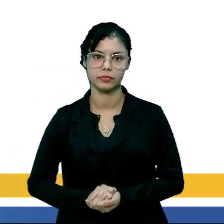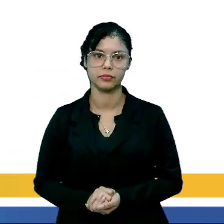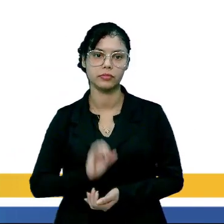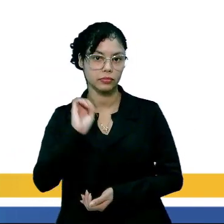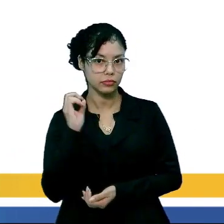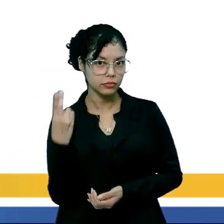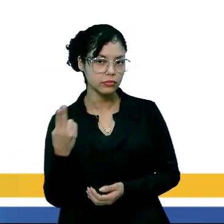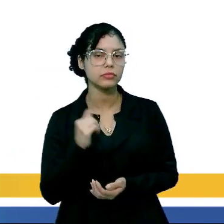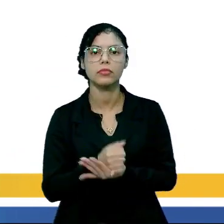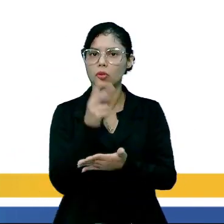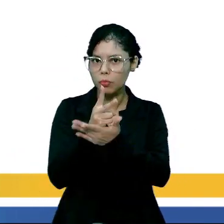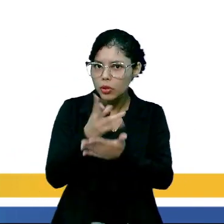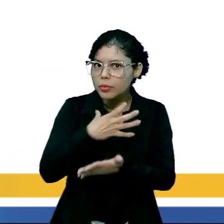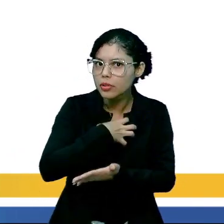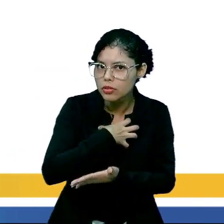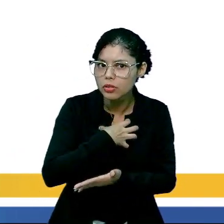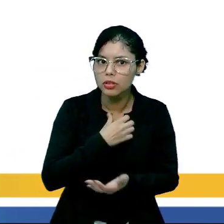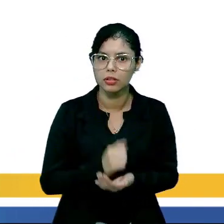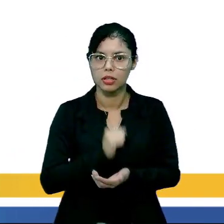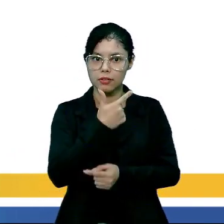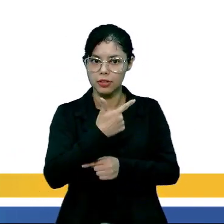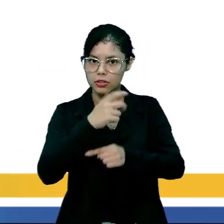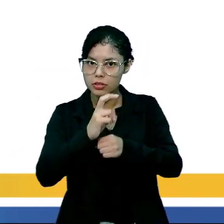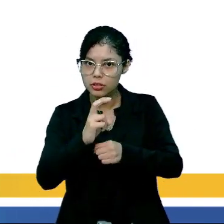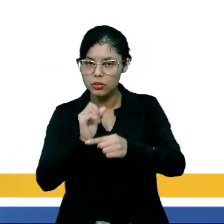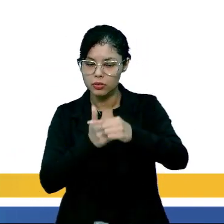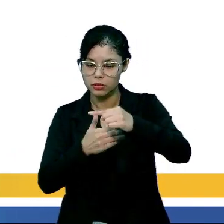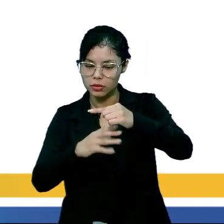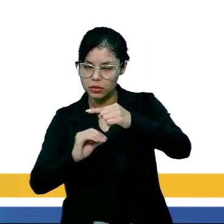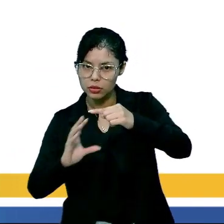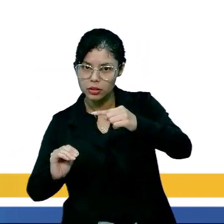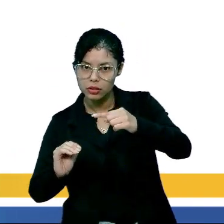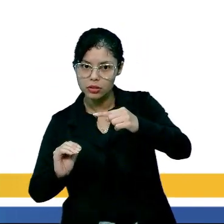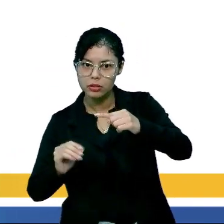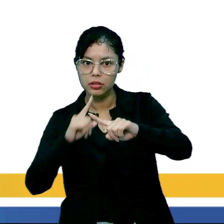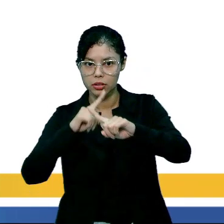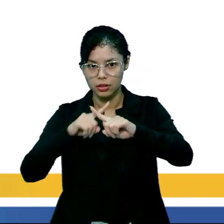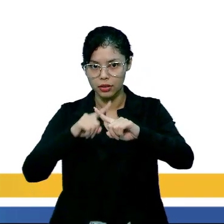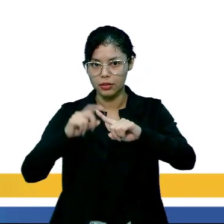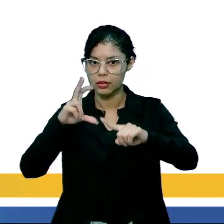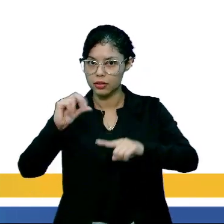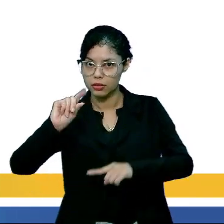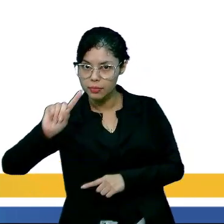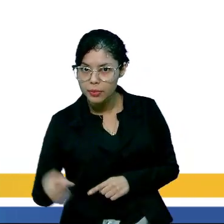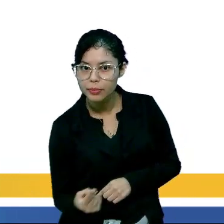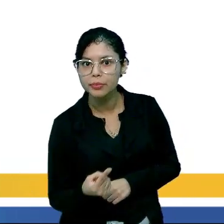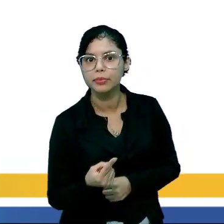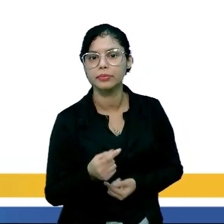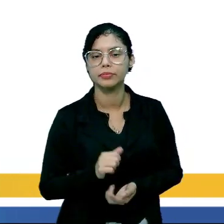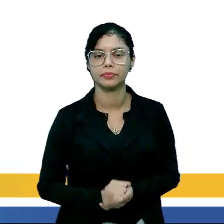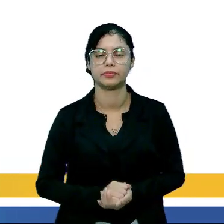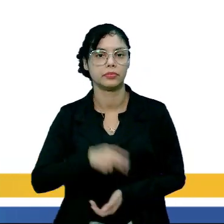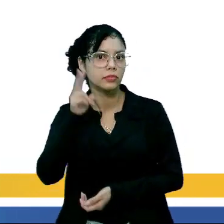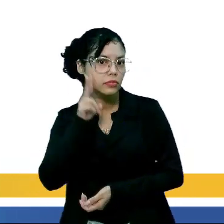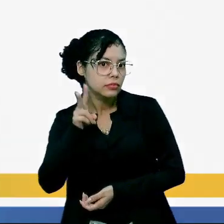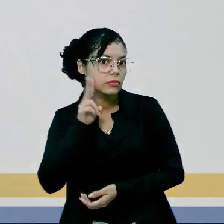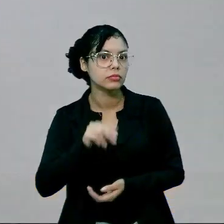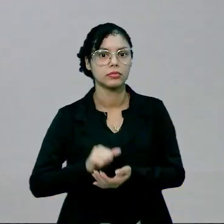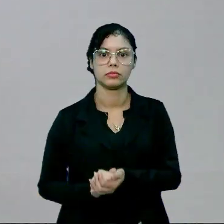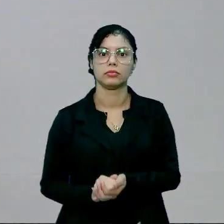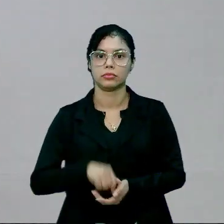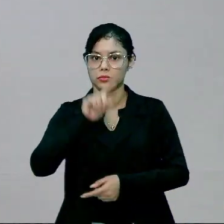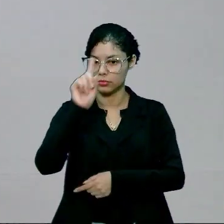Ou seja, no mesmo sentido, 25 sobre 100 vezes 50 mil. Lembrando de